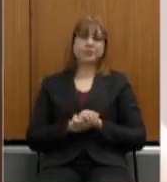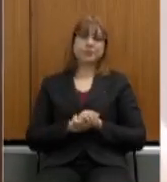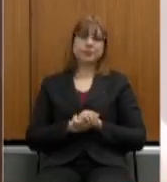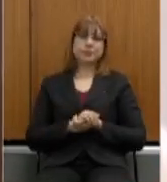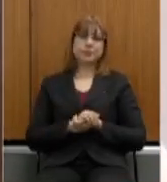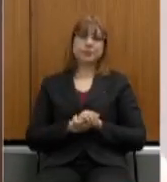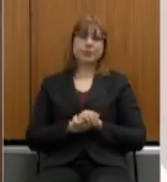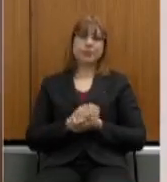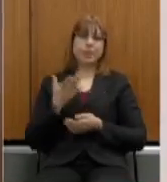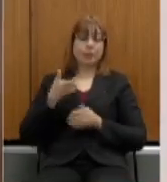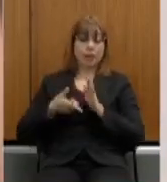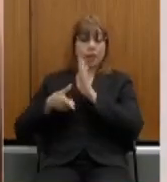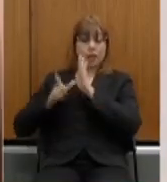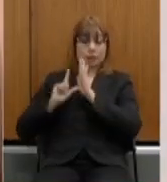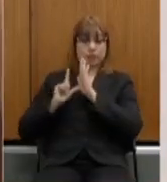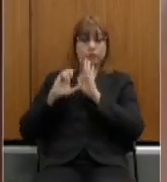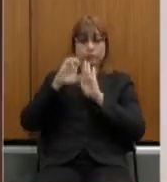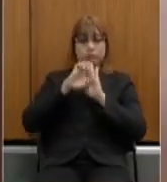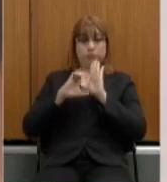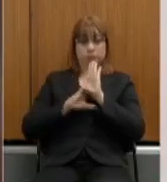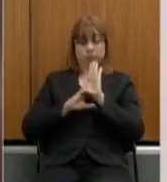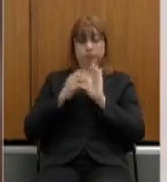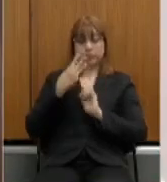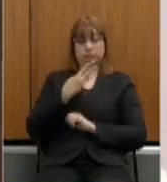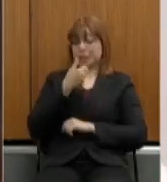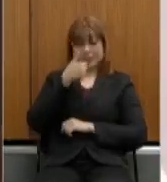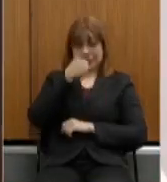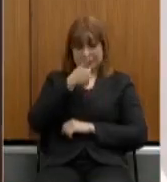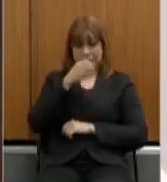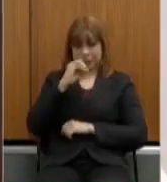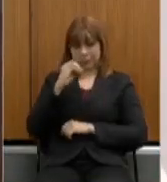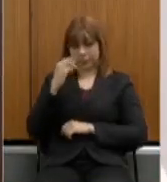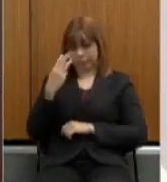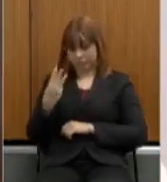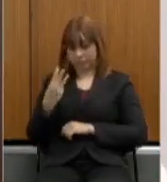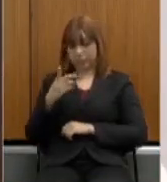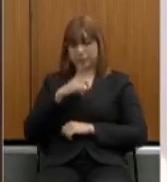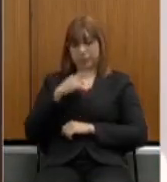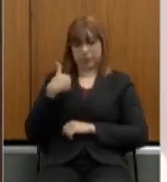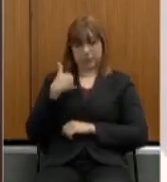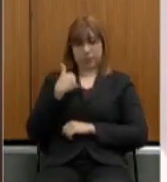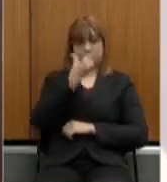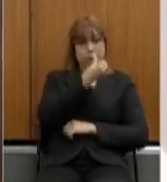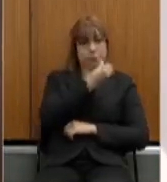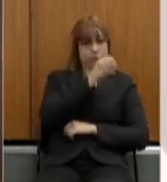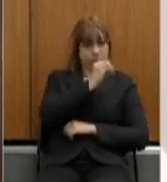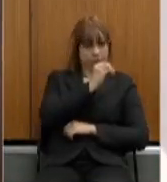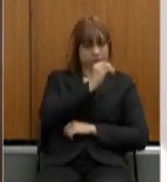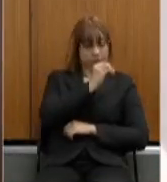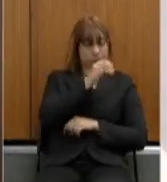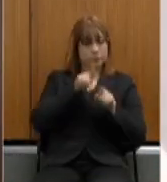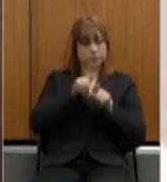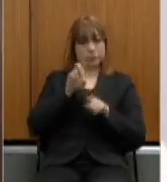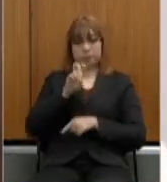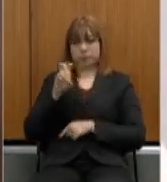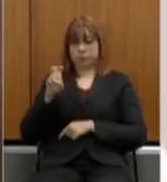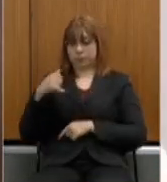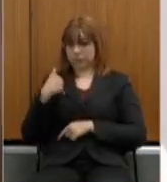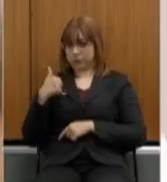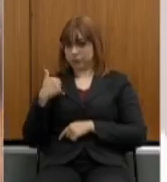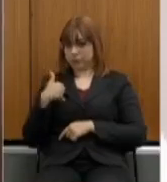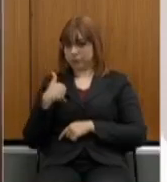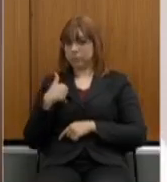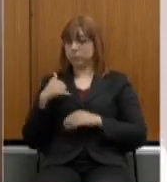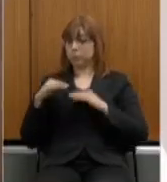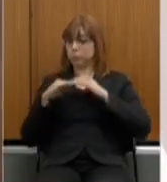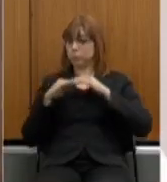Então, antes da emenda 103, a gente tinha as idades de 60 e 55 normatizadas para